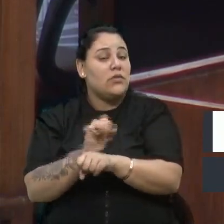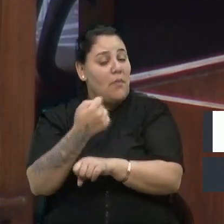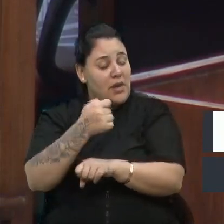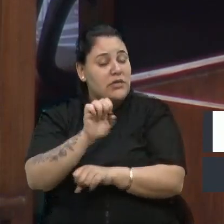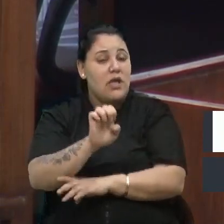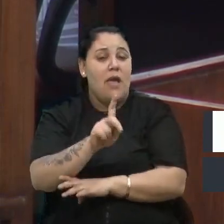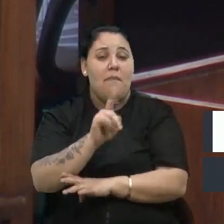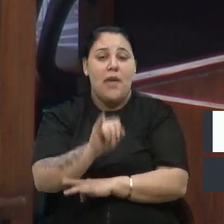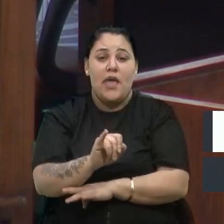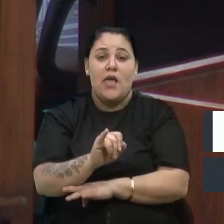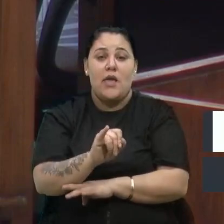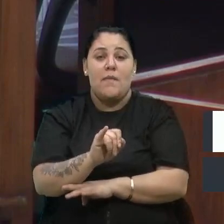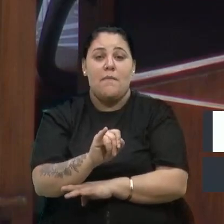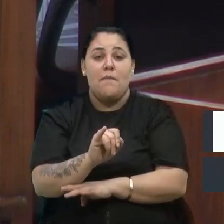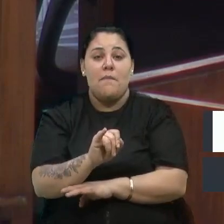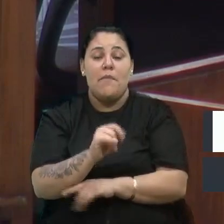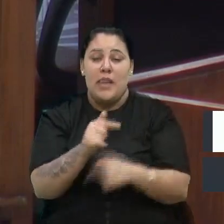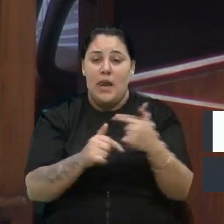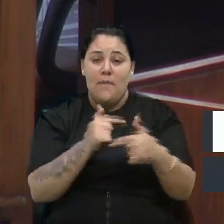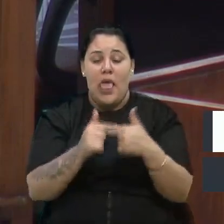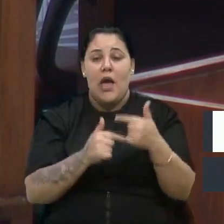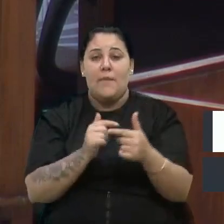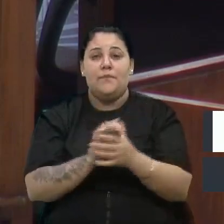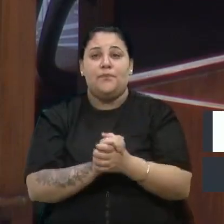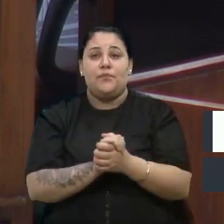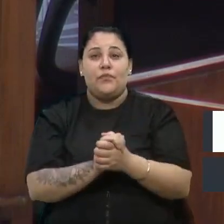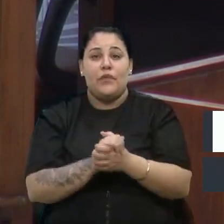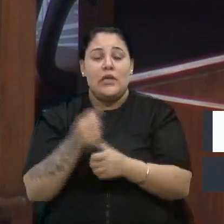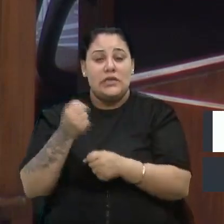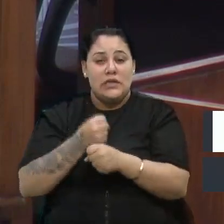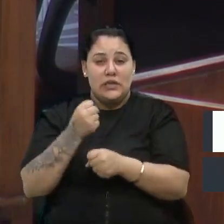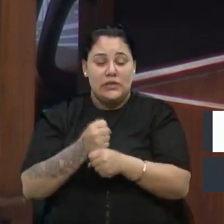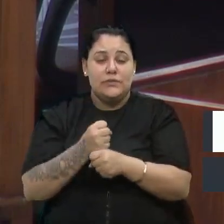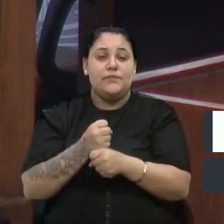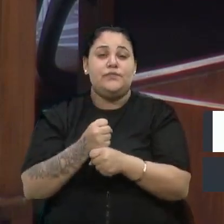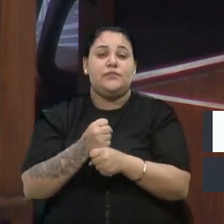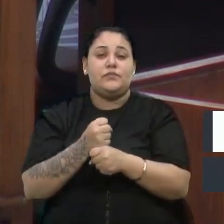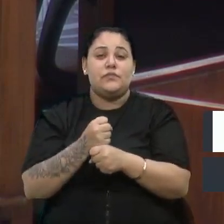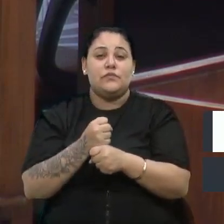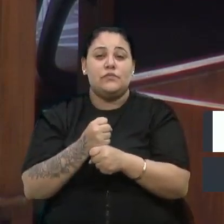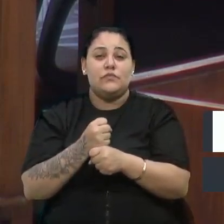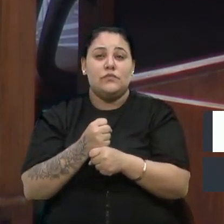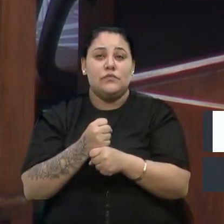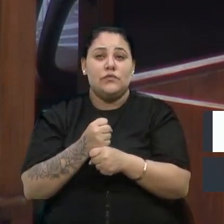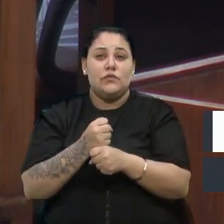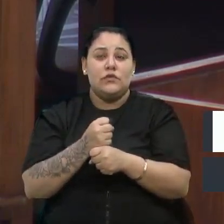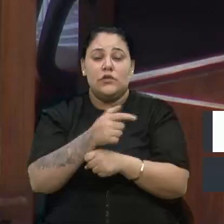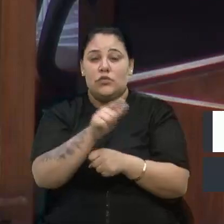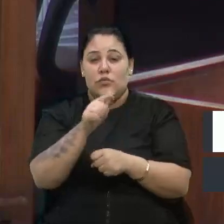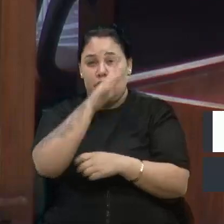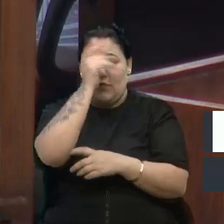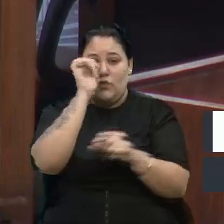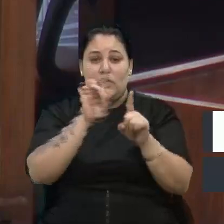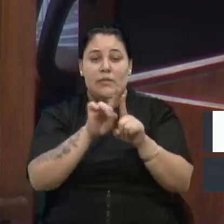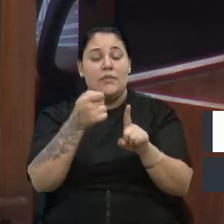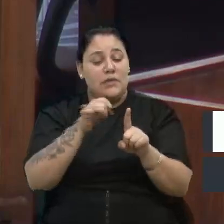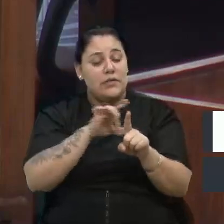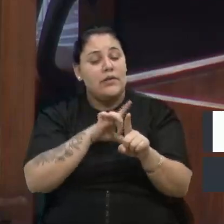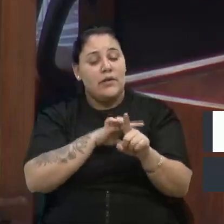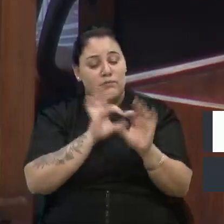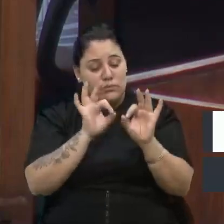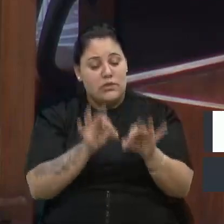da Secretaria de Obras, das subprefeituras, dos diferentes setores, que precisam ter as condições